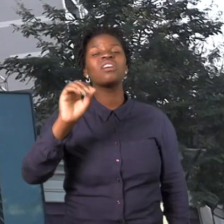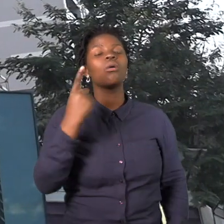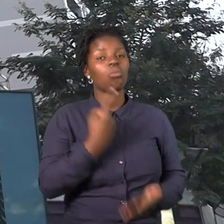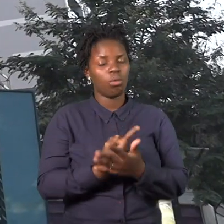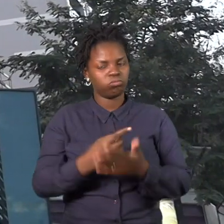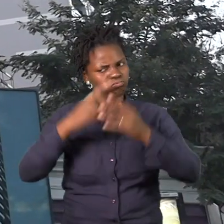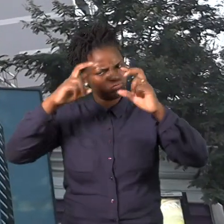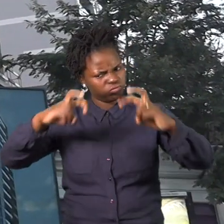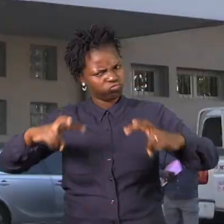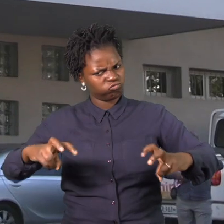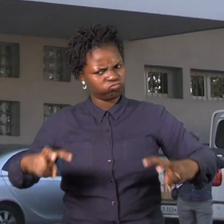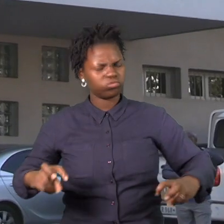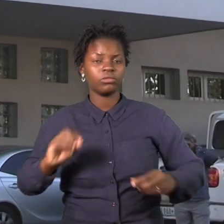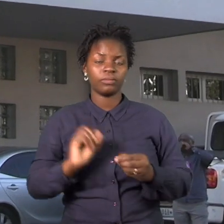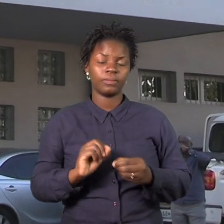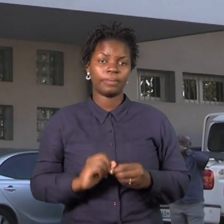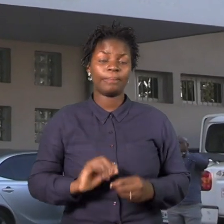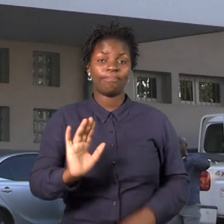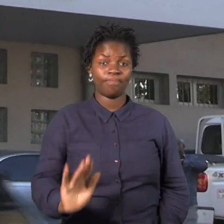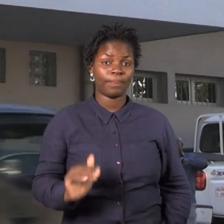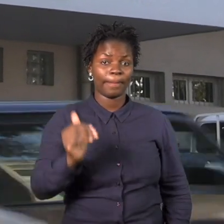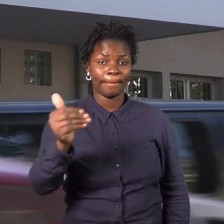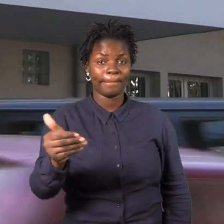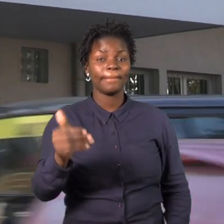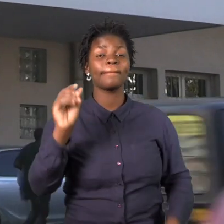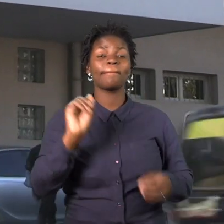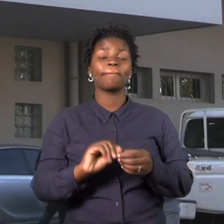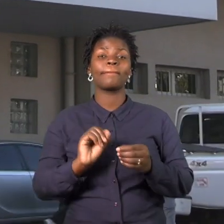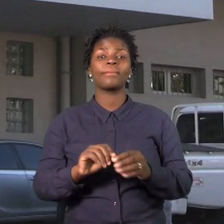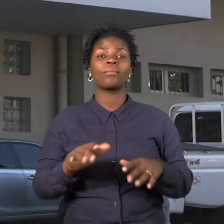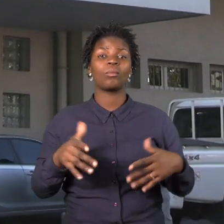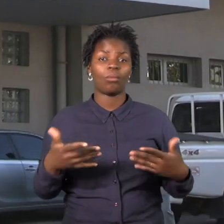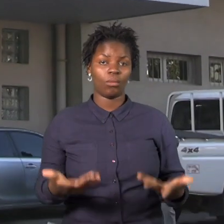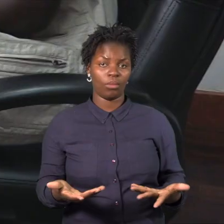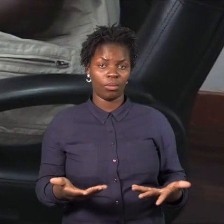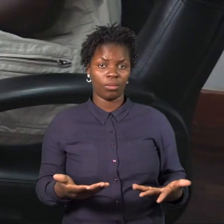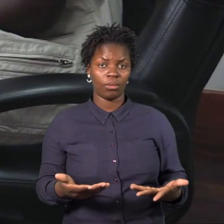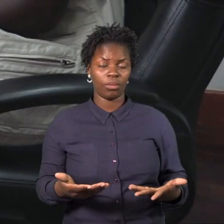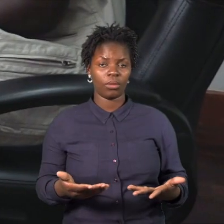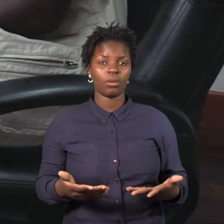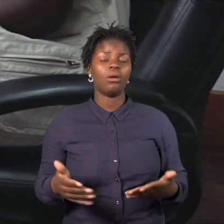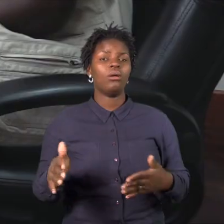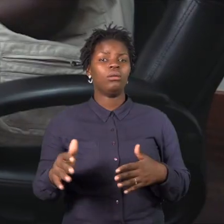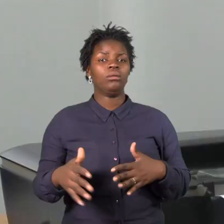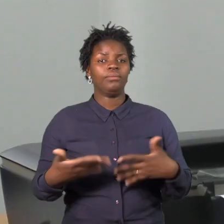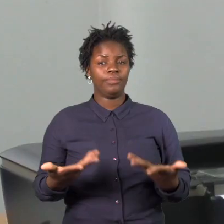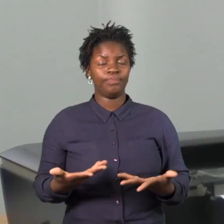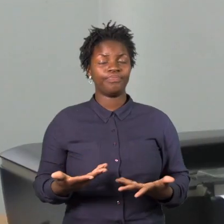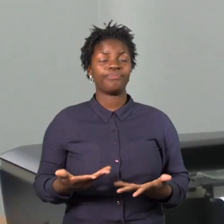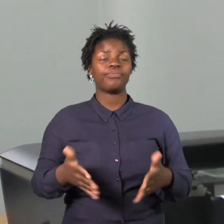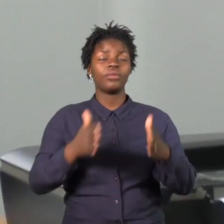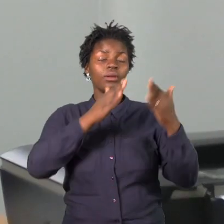dirigiu-se a esta de modo a saber o que tem feito para garantir o cumprimento da lei ao que respondeu. Sim, nós